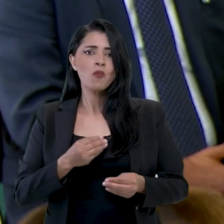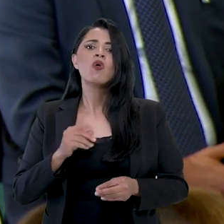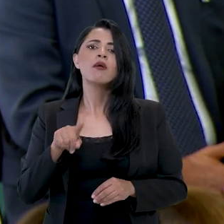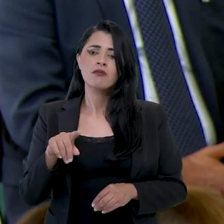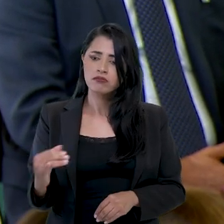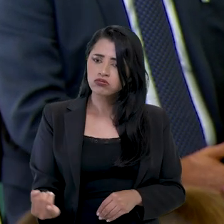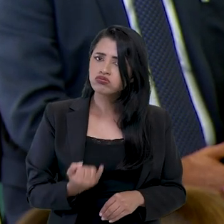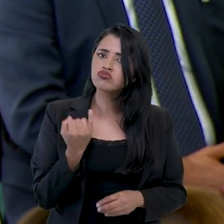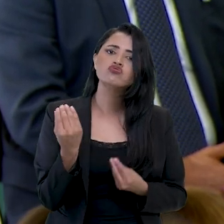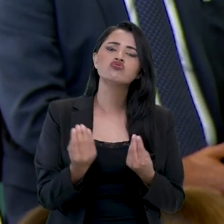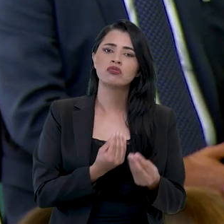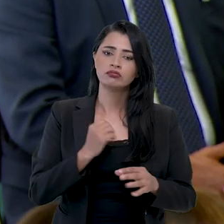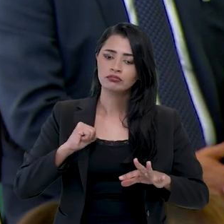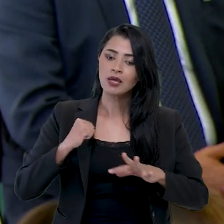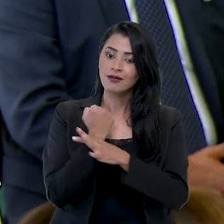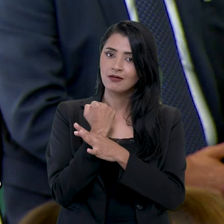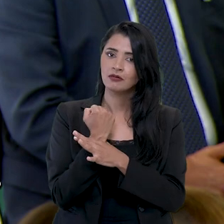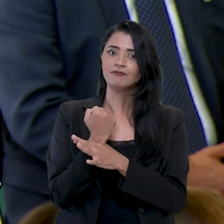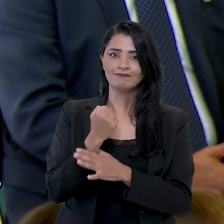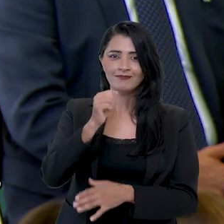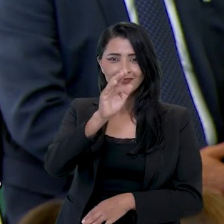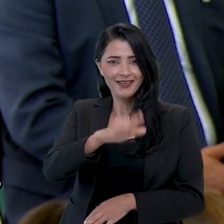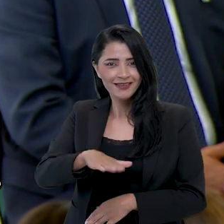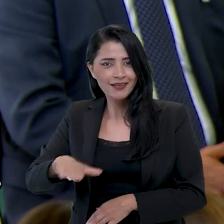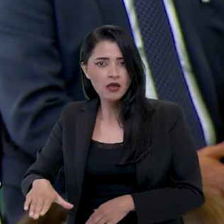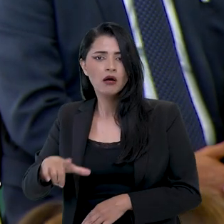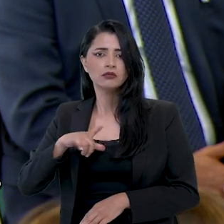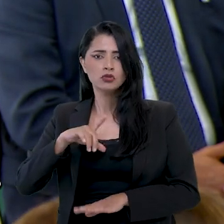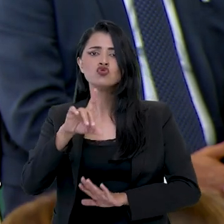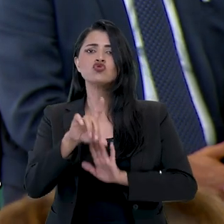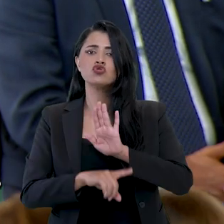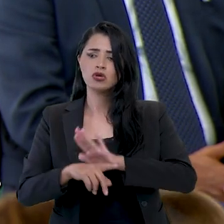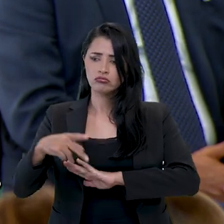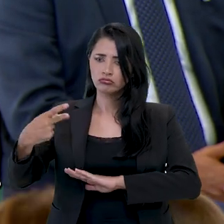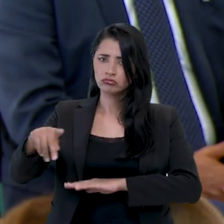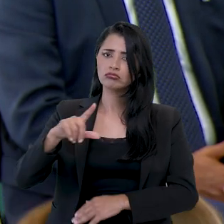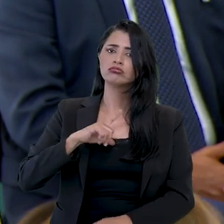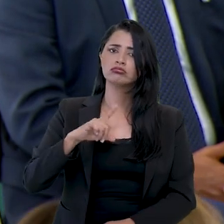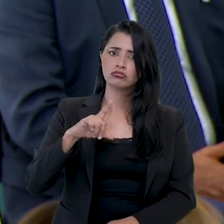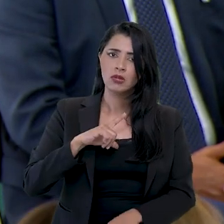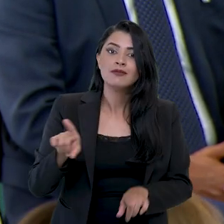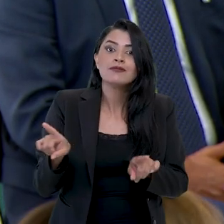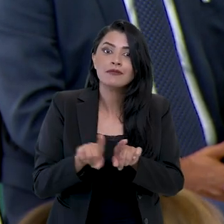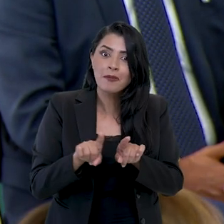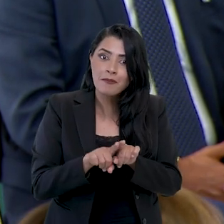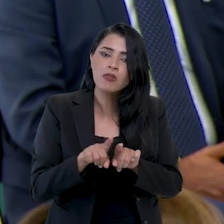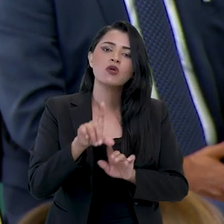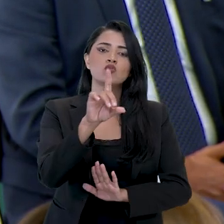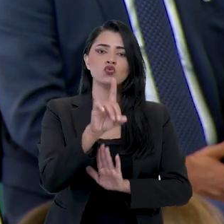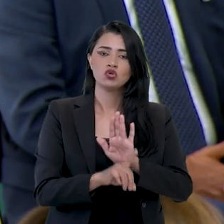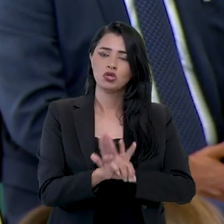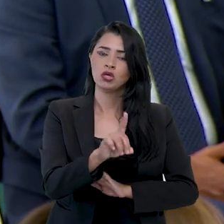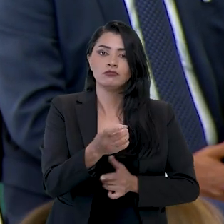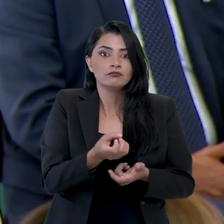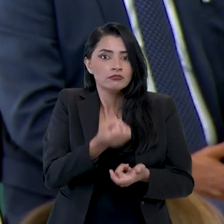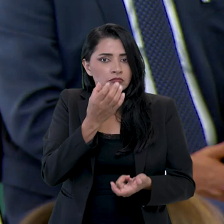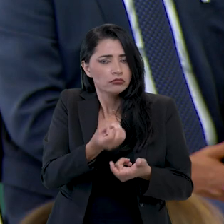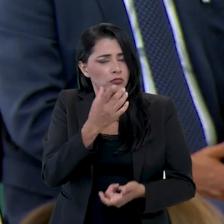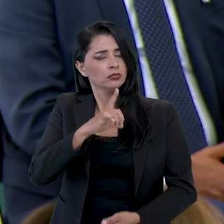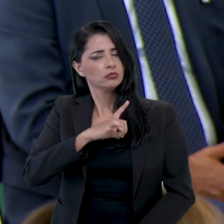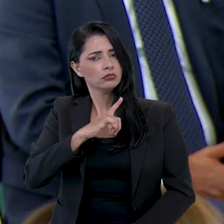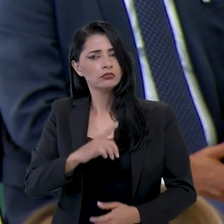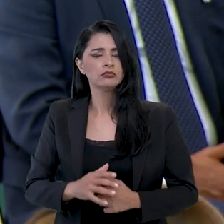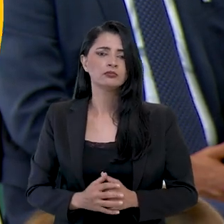nada mais importante do que garantir que as crianças exerçam seus direitos, inclusive o direito de ser